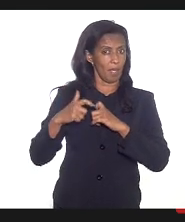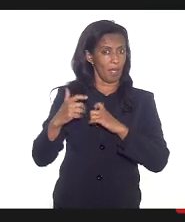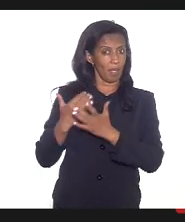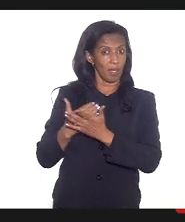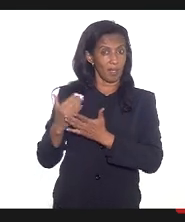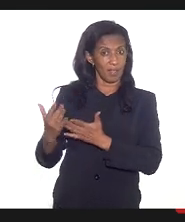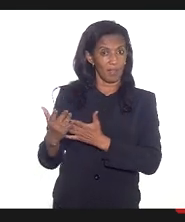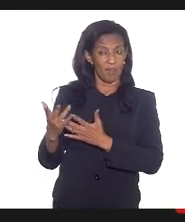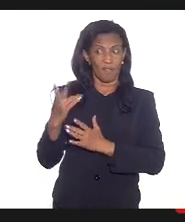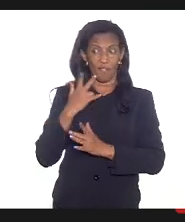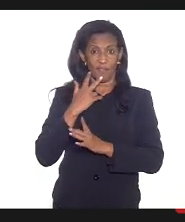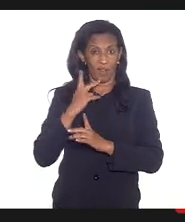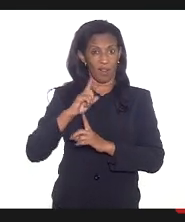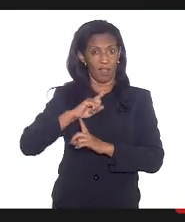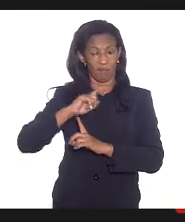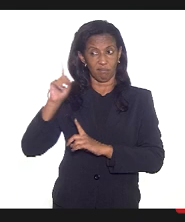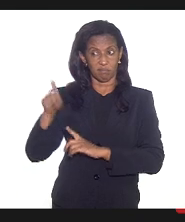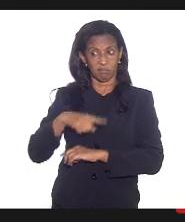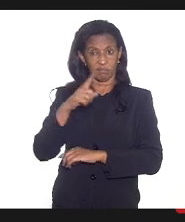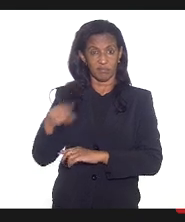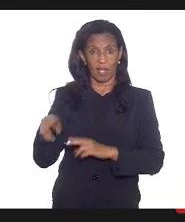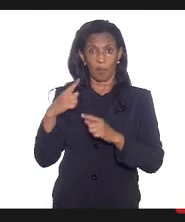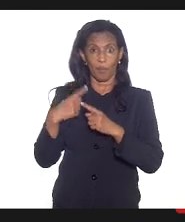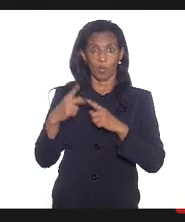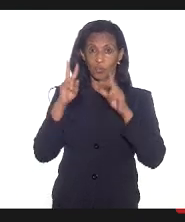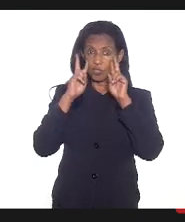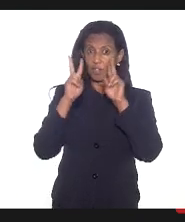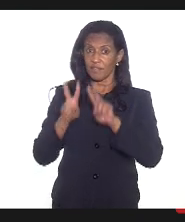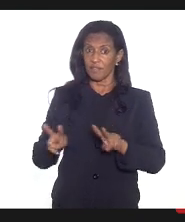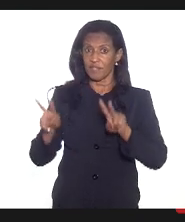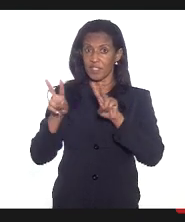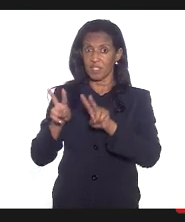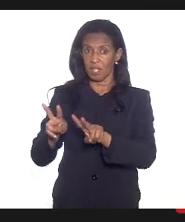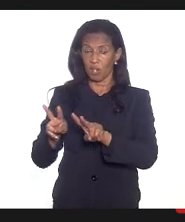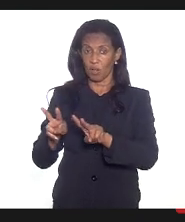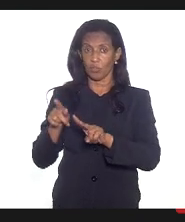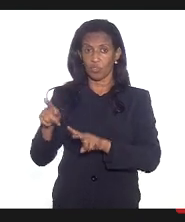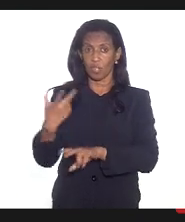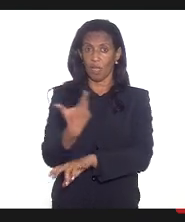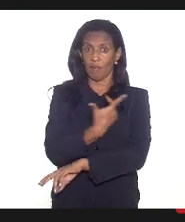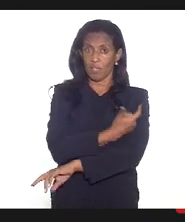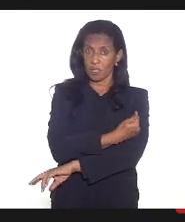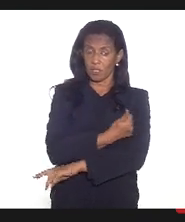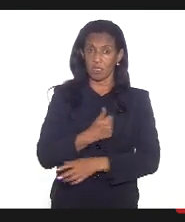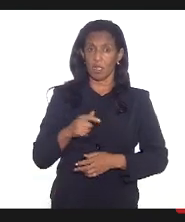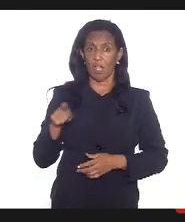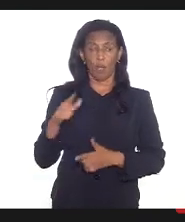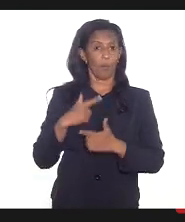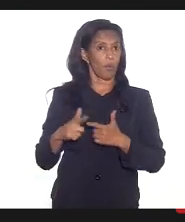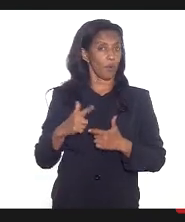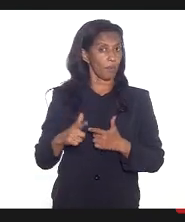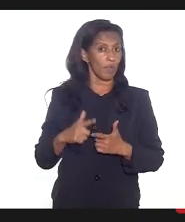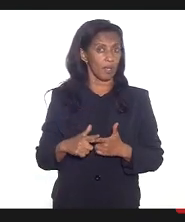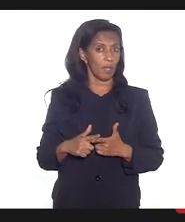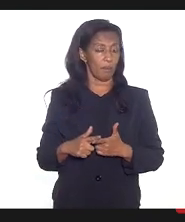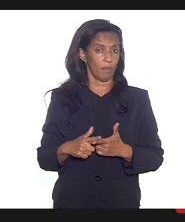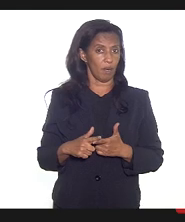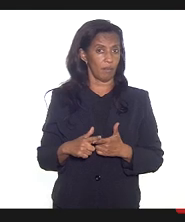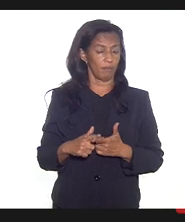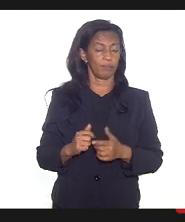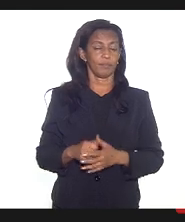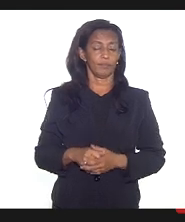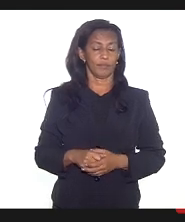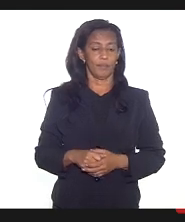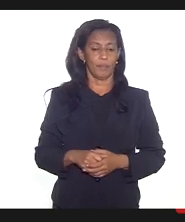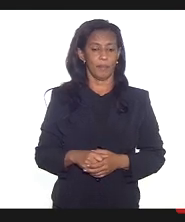a contraindicar a vacina porque tinham visão de que a vacina é um problema são antivacina